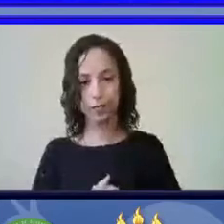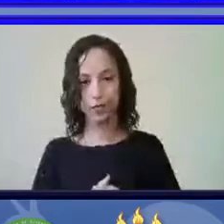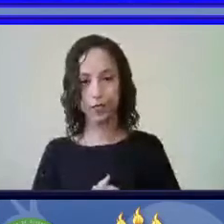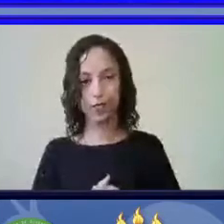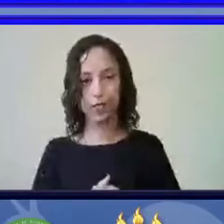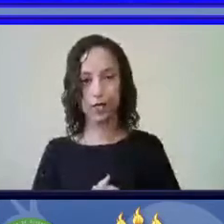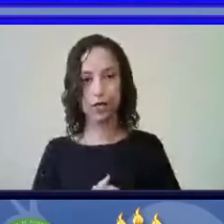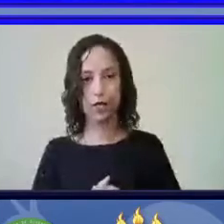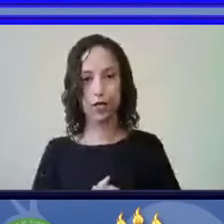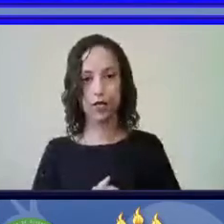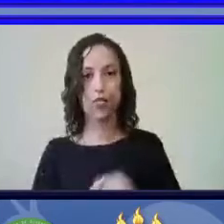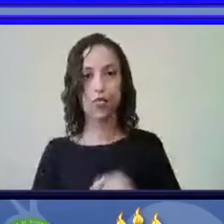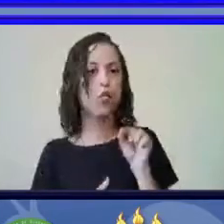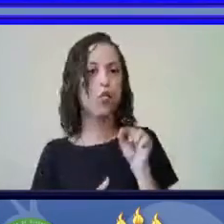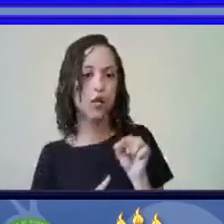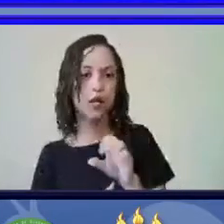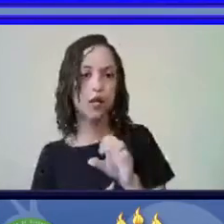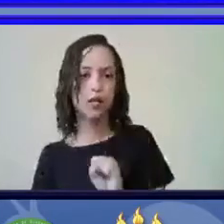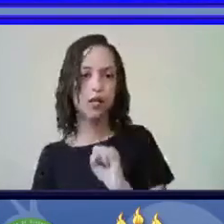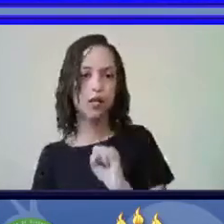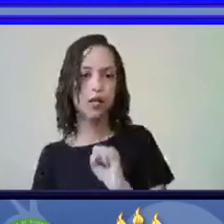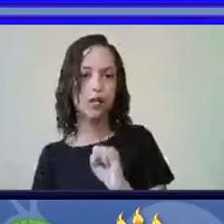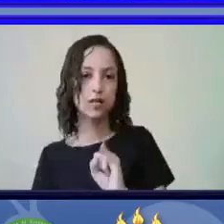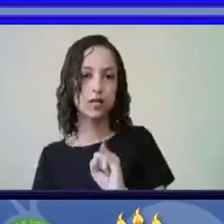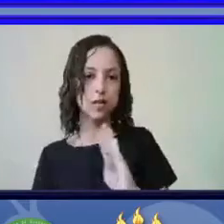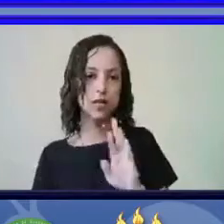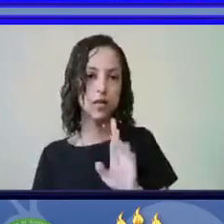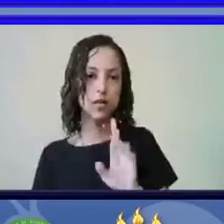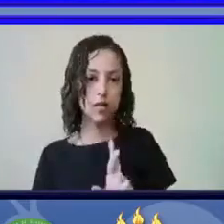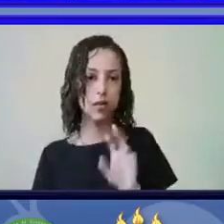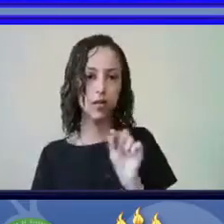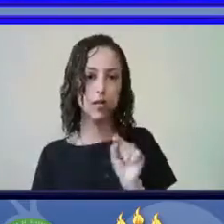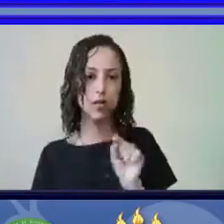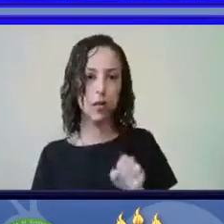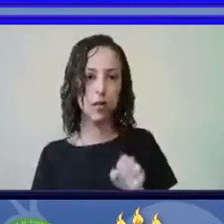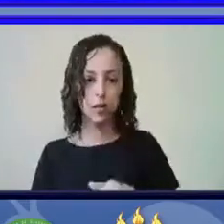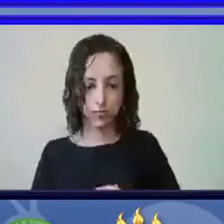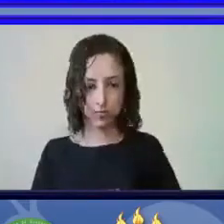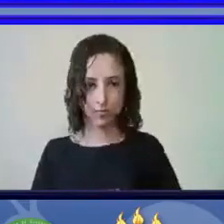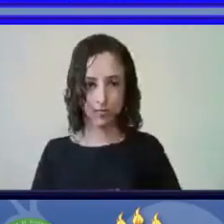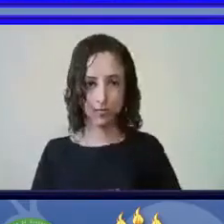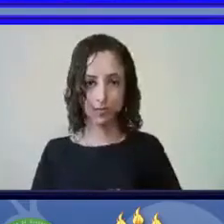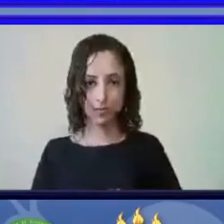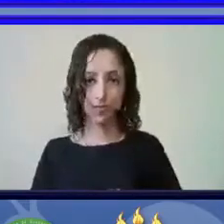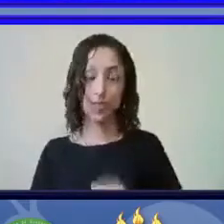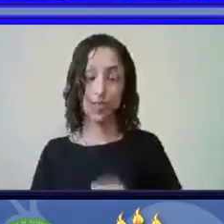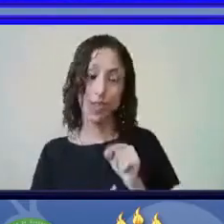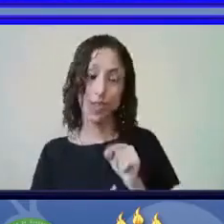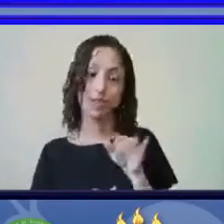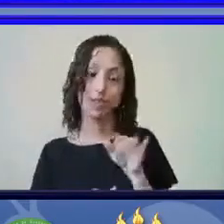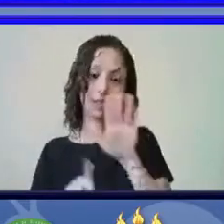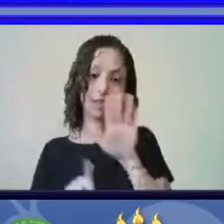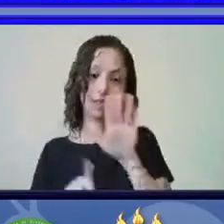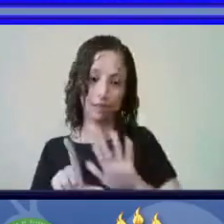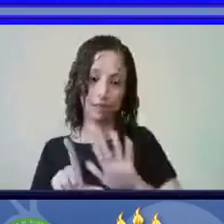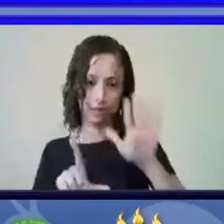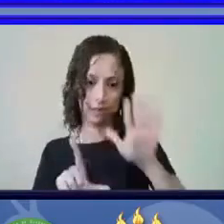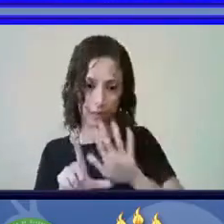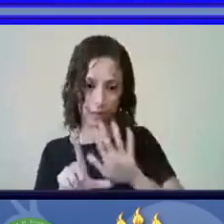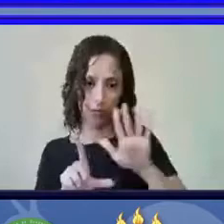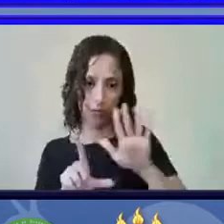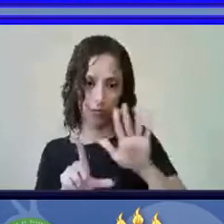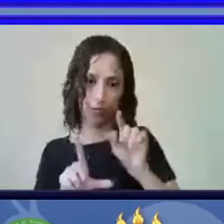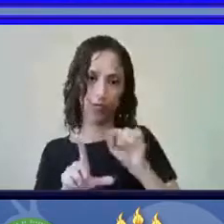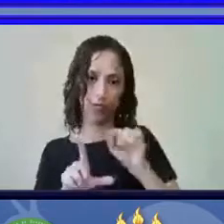O CIB-BR, o que é o CIB-BR? É uma plataforma online